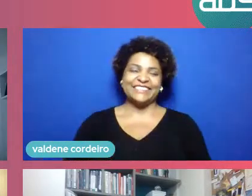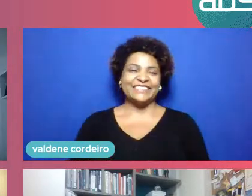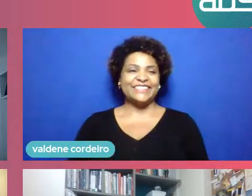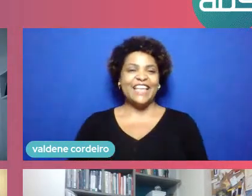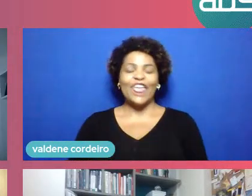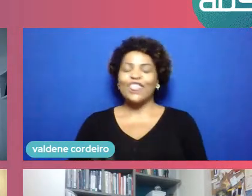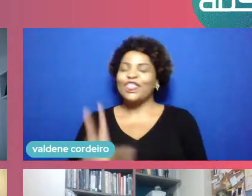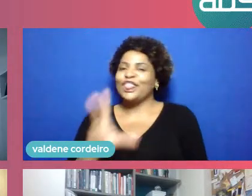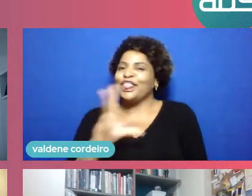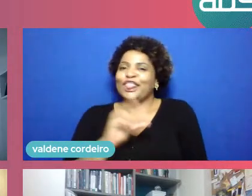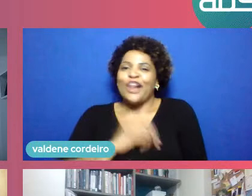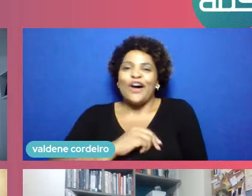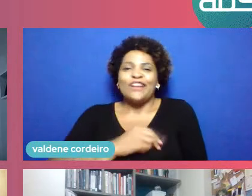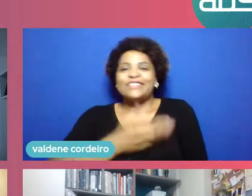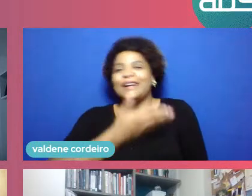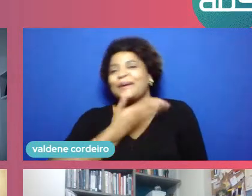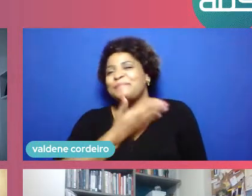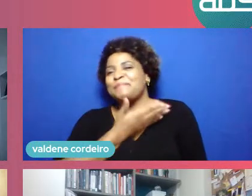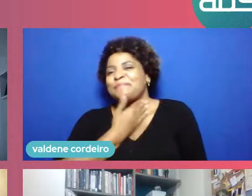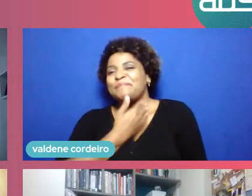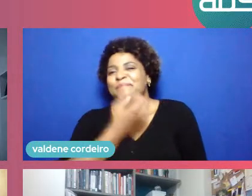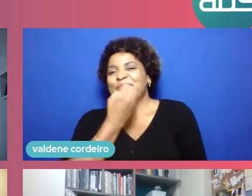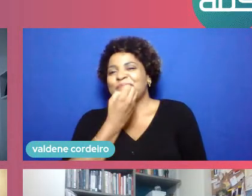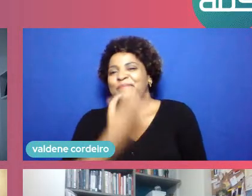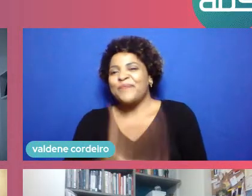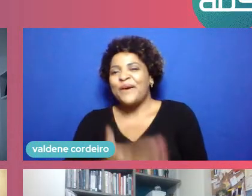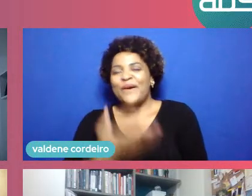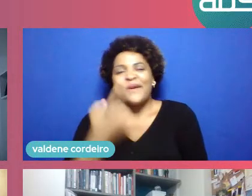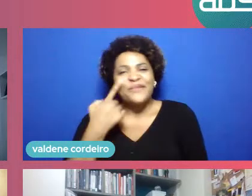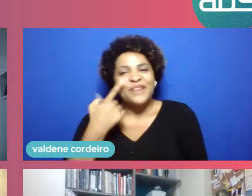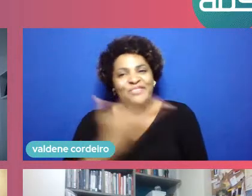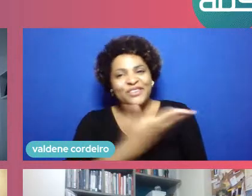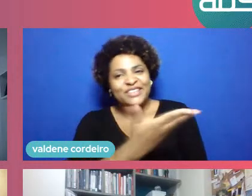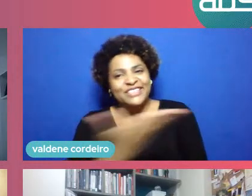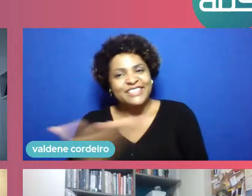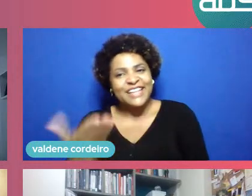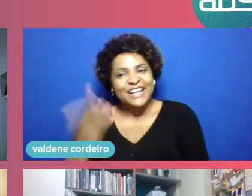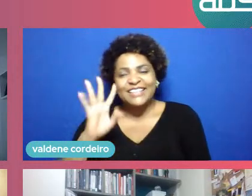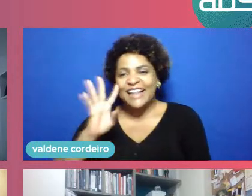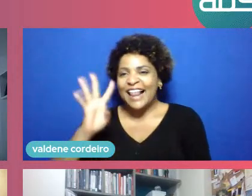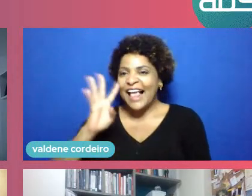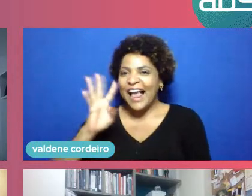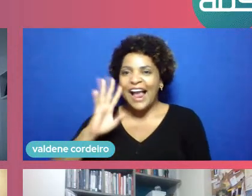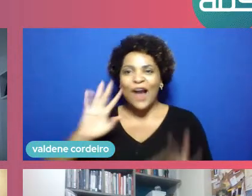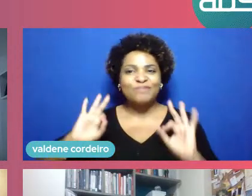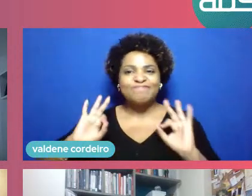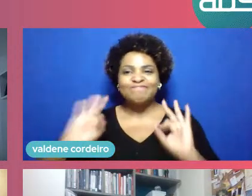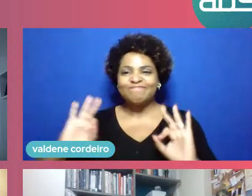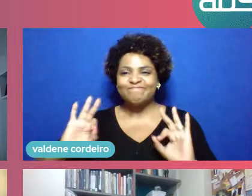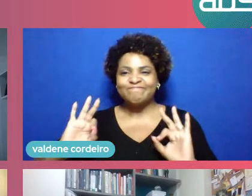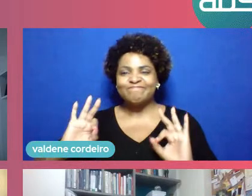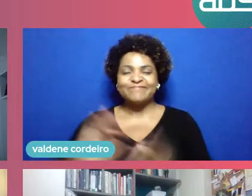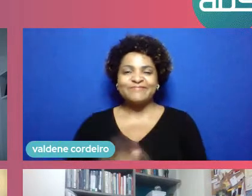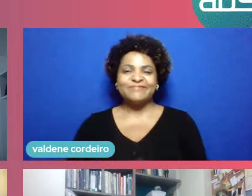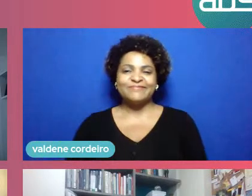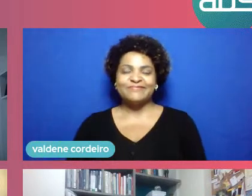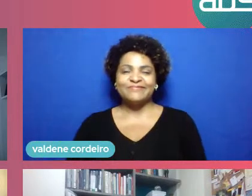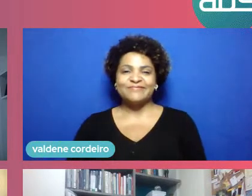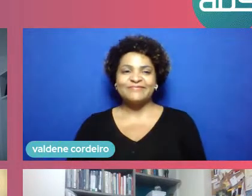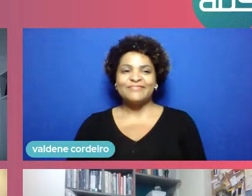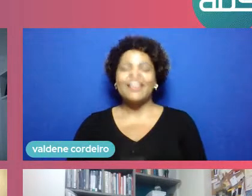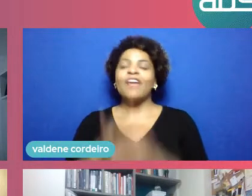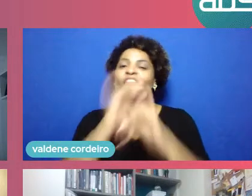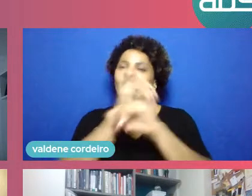massa que bate papo bom aí ouvir essa galera toda aí foi muito legal muito incrível a gente vai estar divulgando no